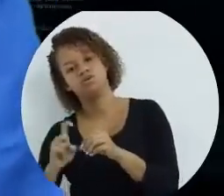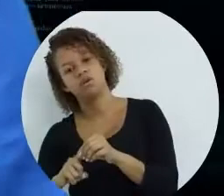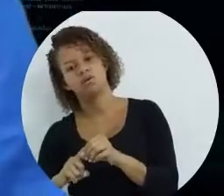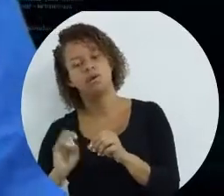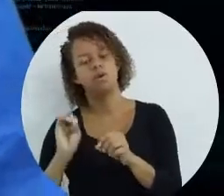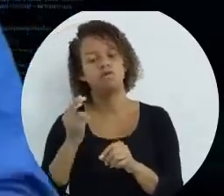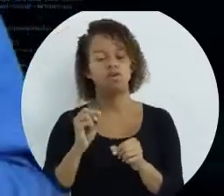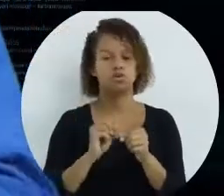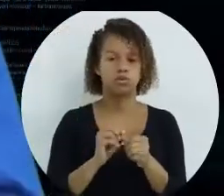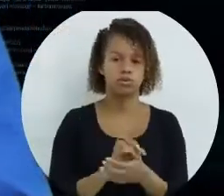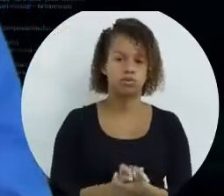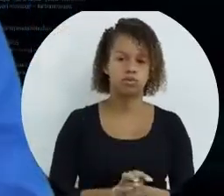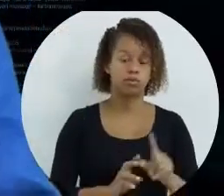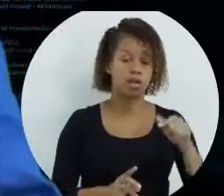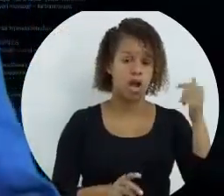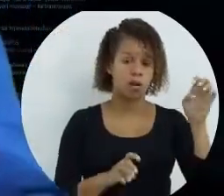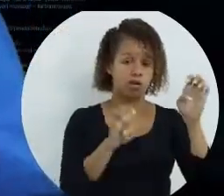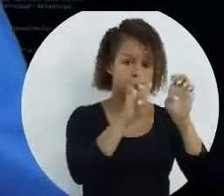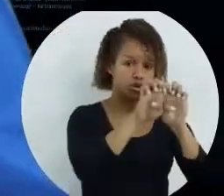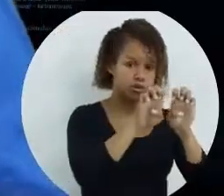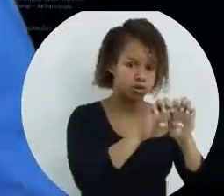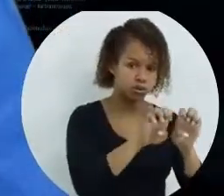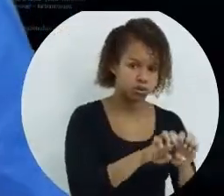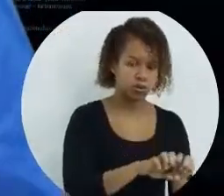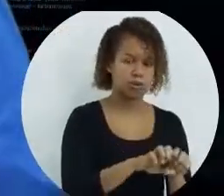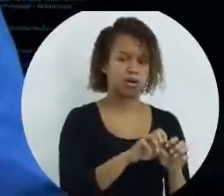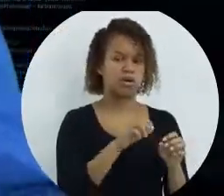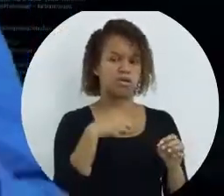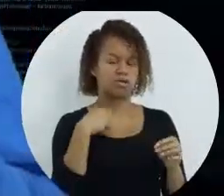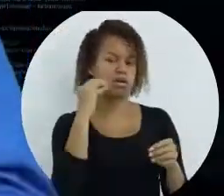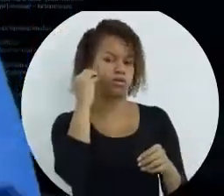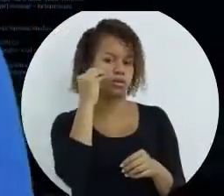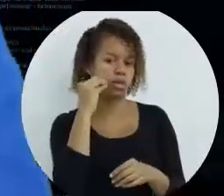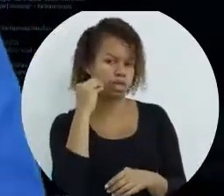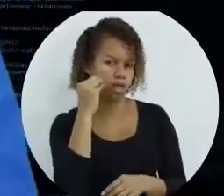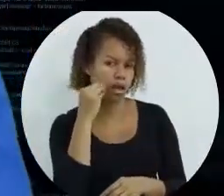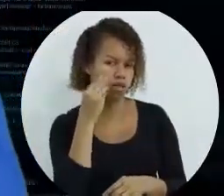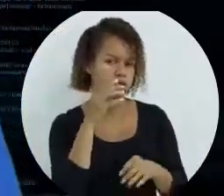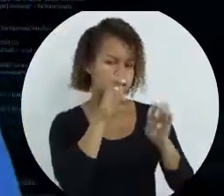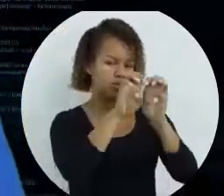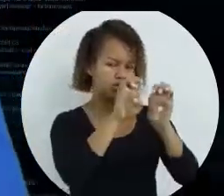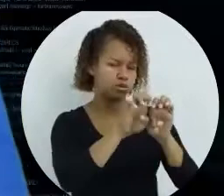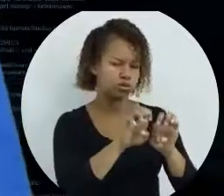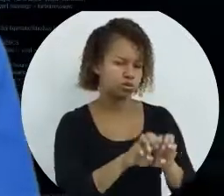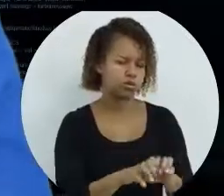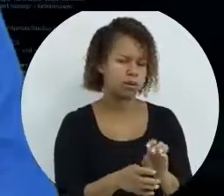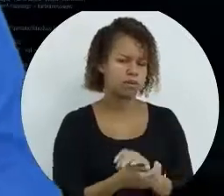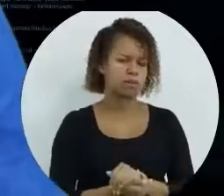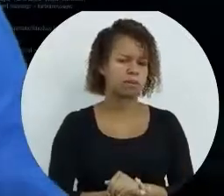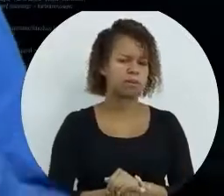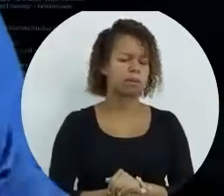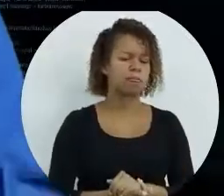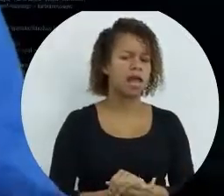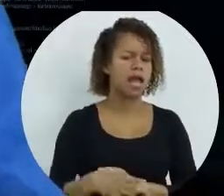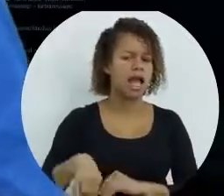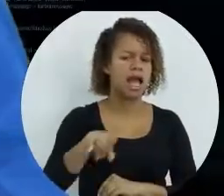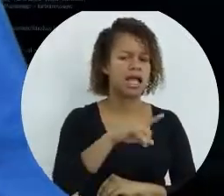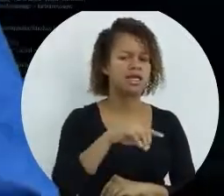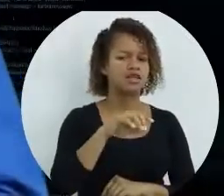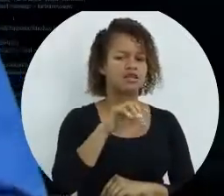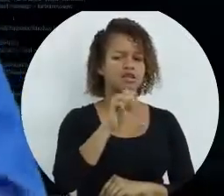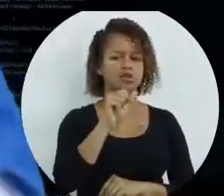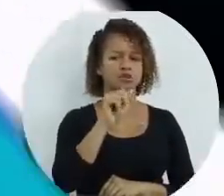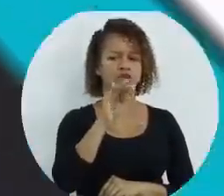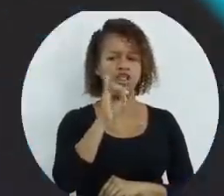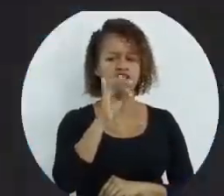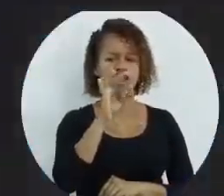faz o outro. Uma outra estrutura que também faz um teste, que é uma estrutura condicional, é a suite case.